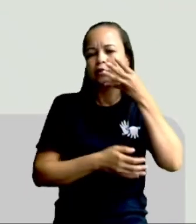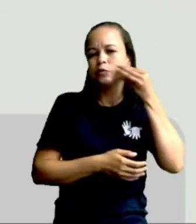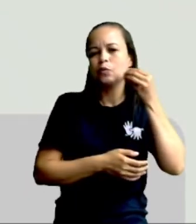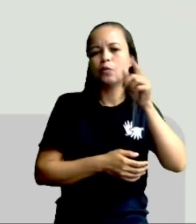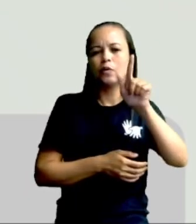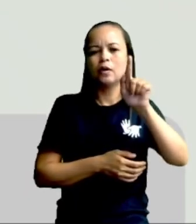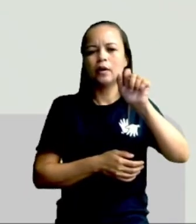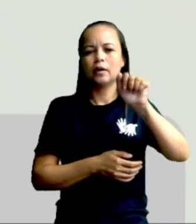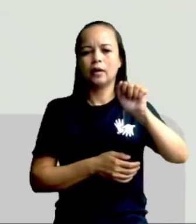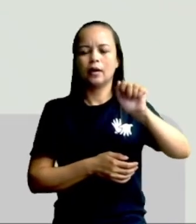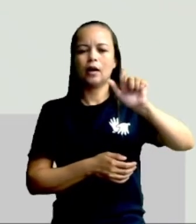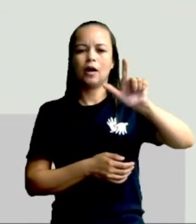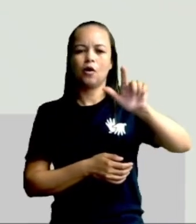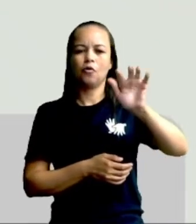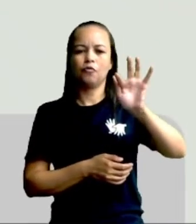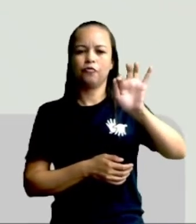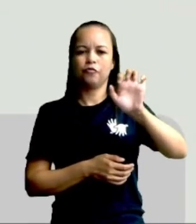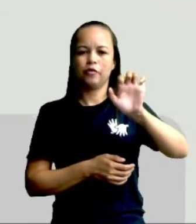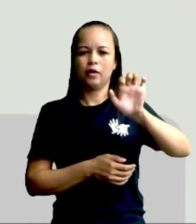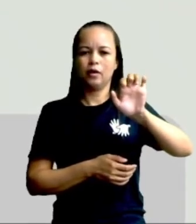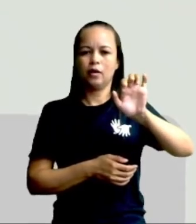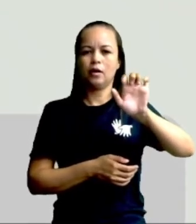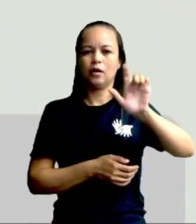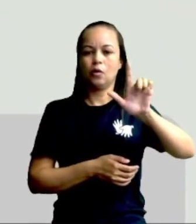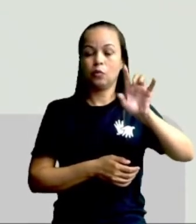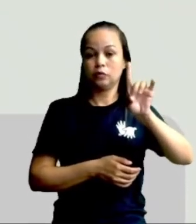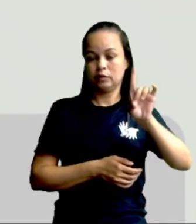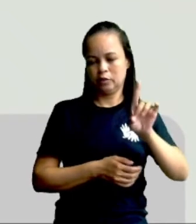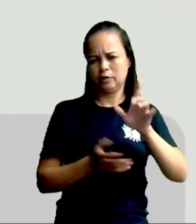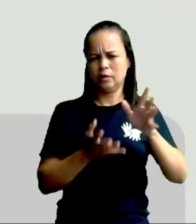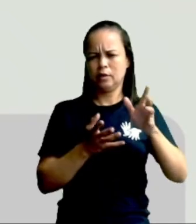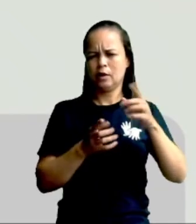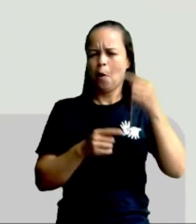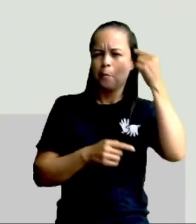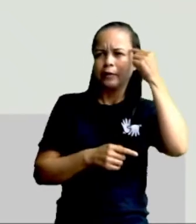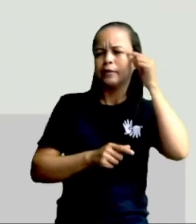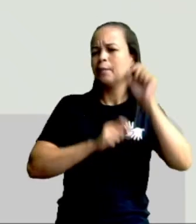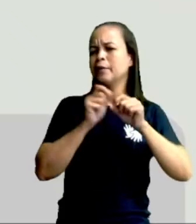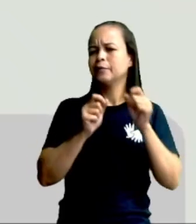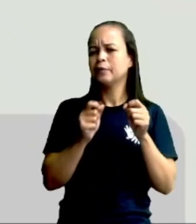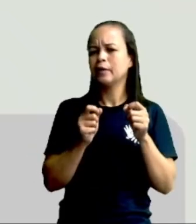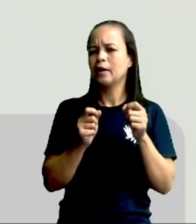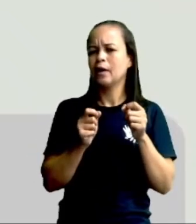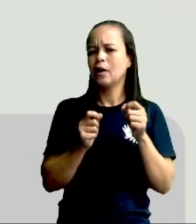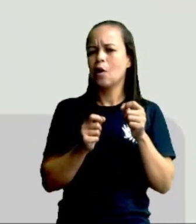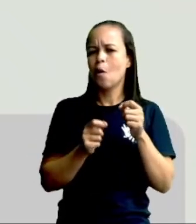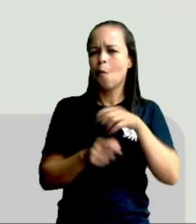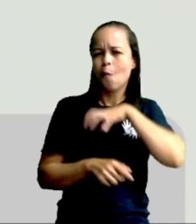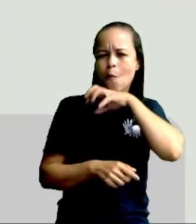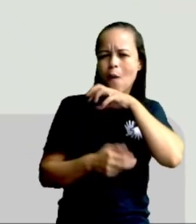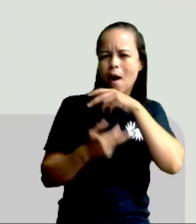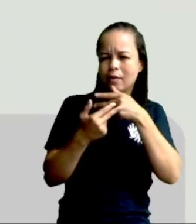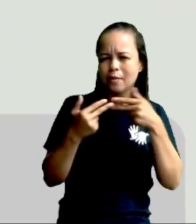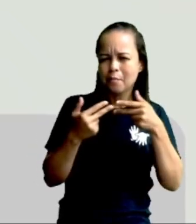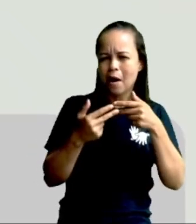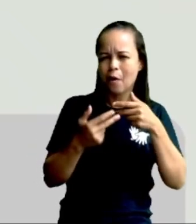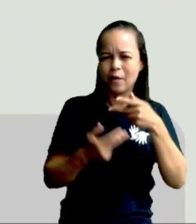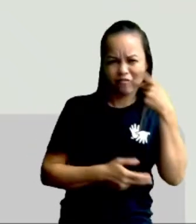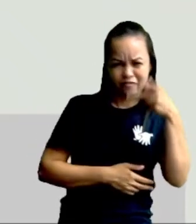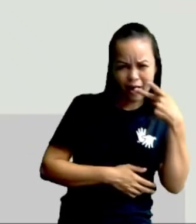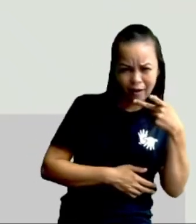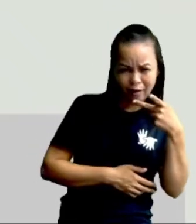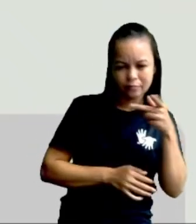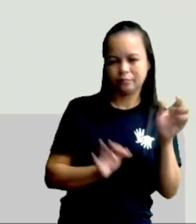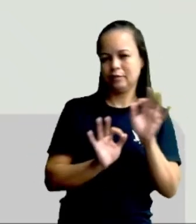Garfield? Gente, é o pensamento. Por quê? Porque o animal, ele não fala, né, gente? Então, ele pensa. Já no